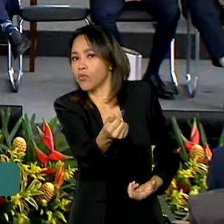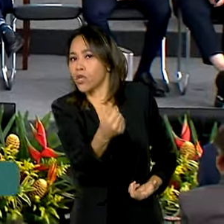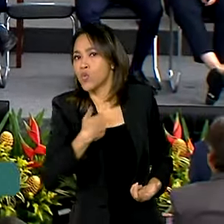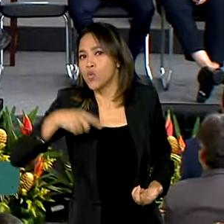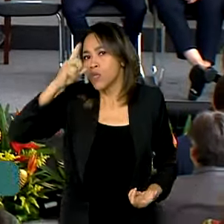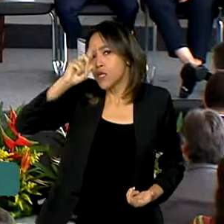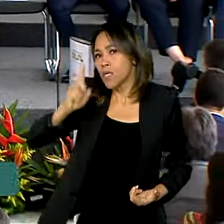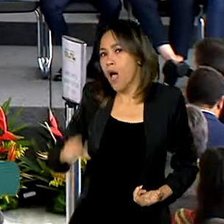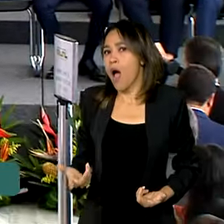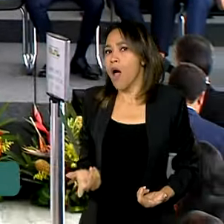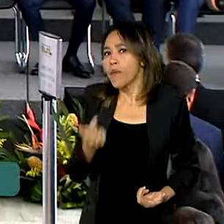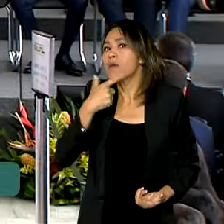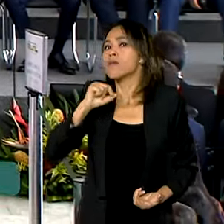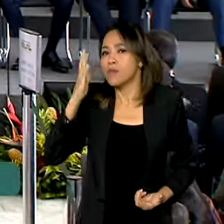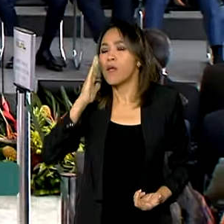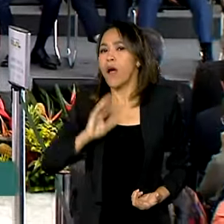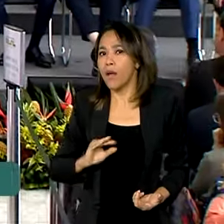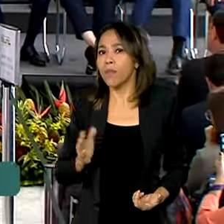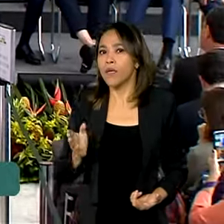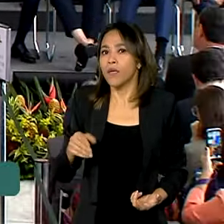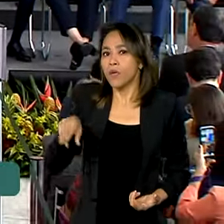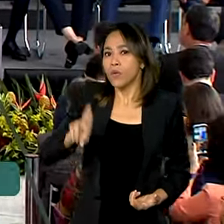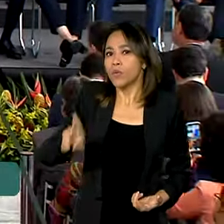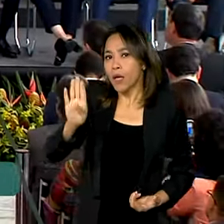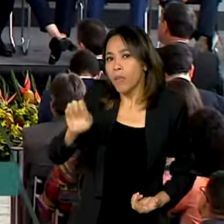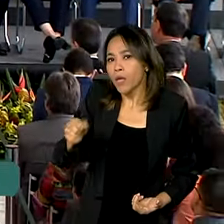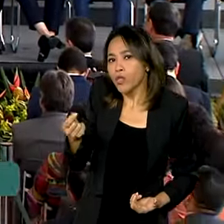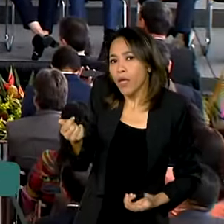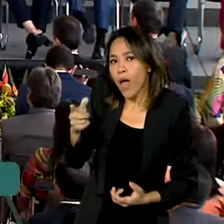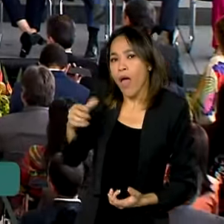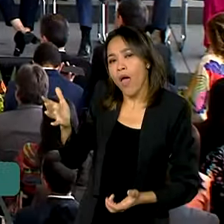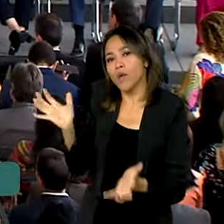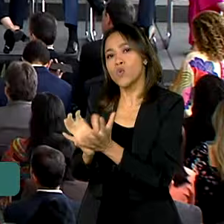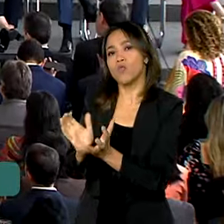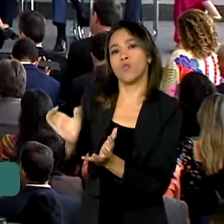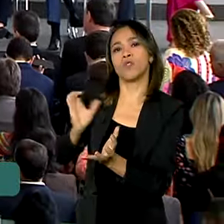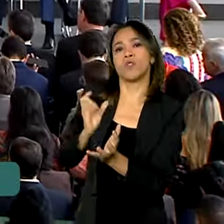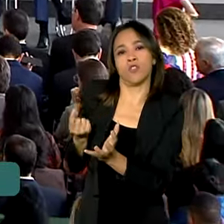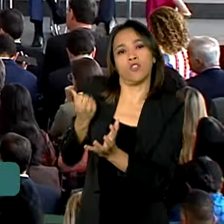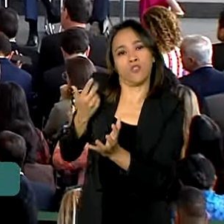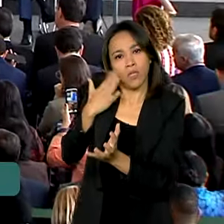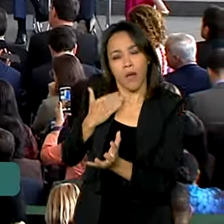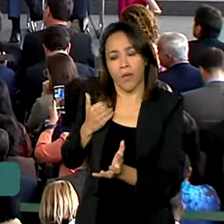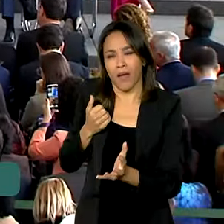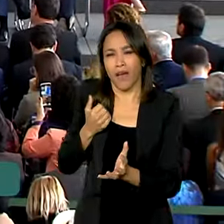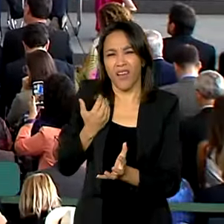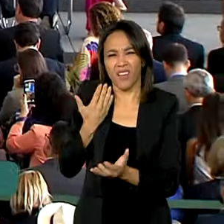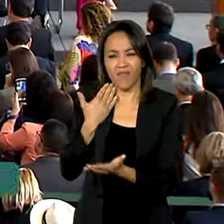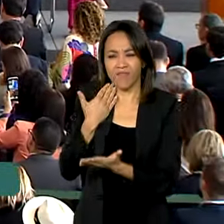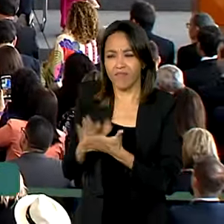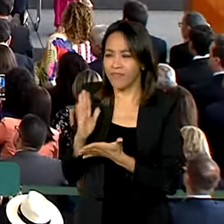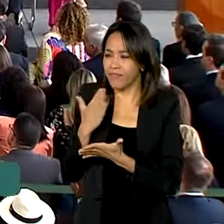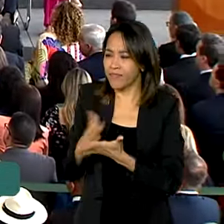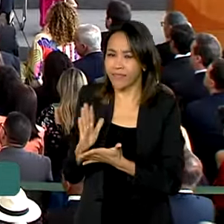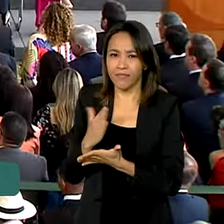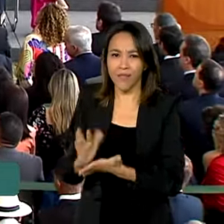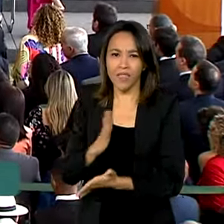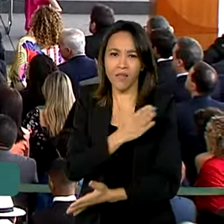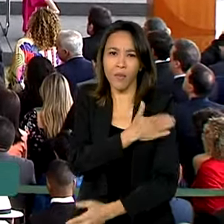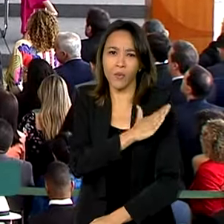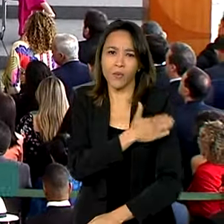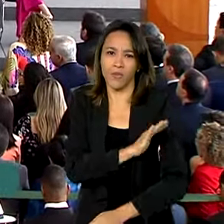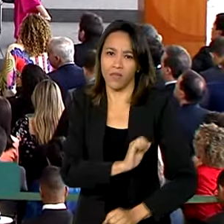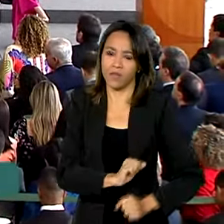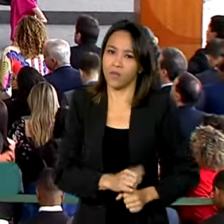lidar com dinheiro é rico. Então, nós vencemos esse preconceito e você não sabe já do orgulho. O